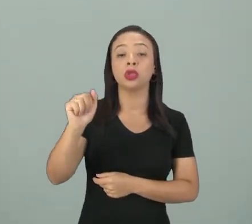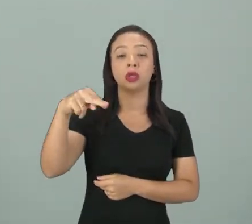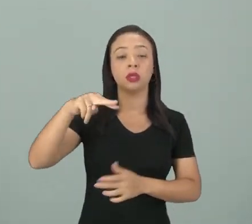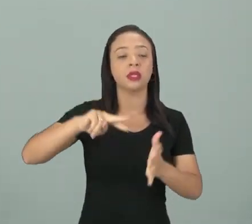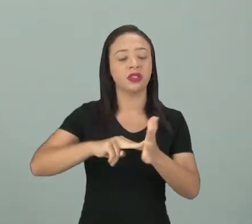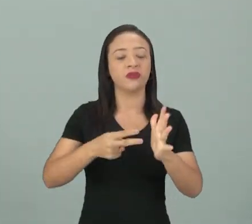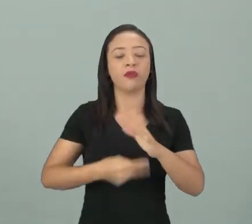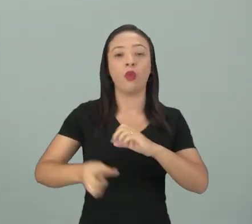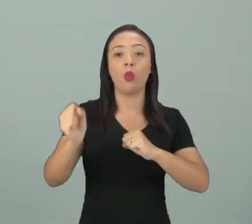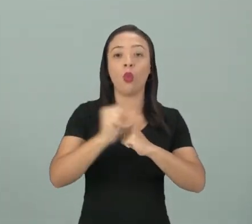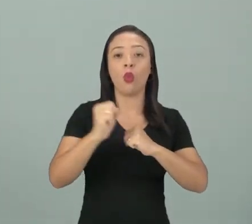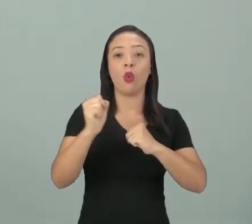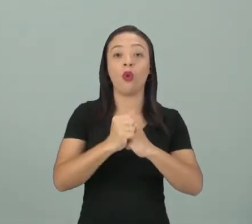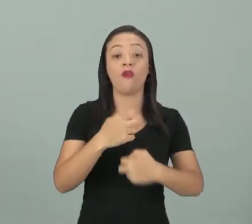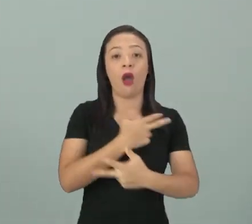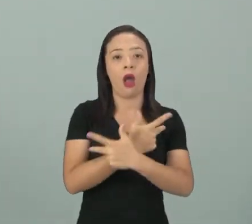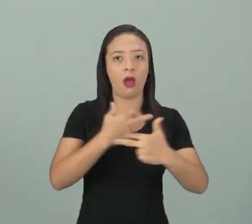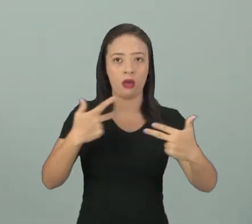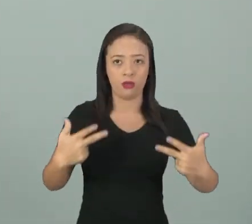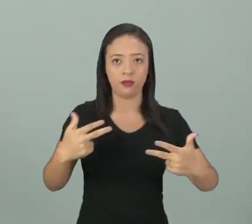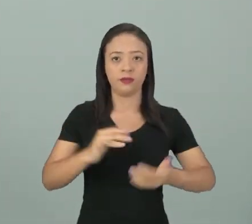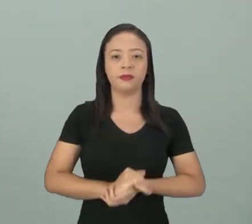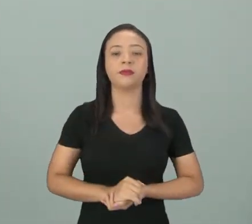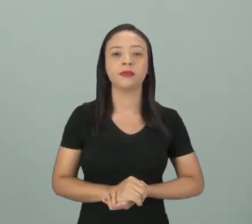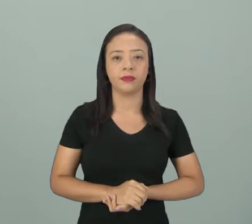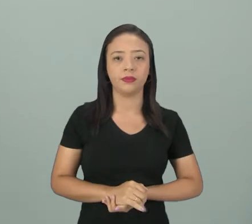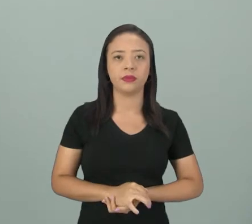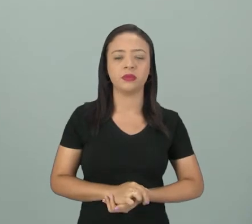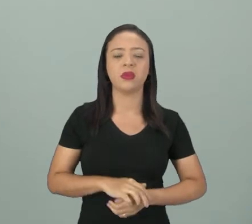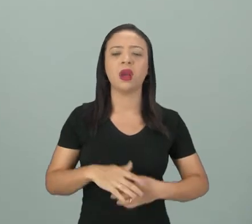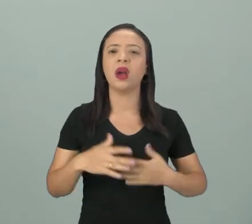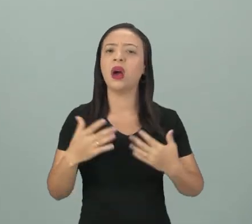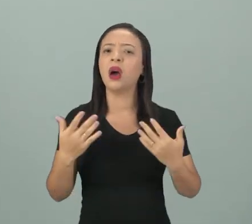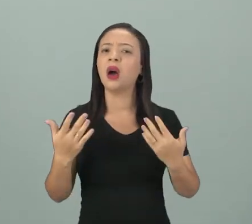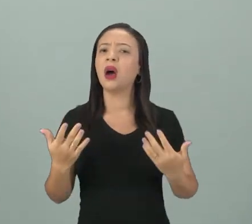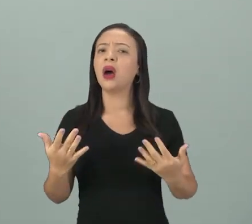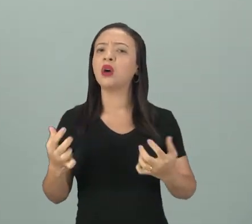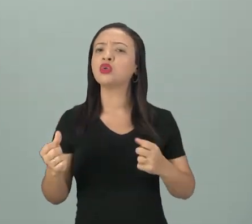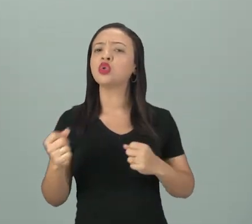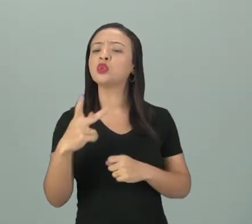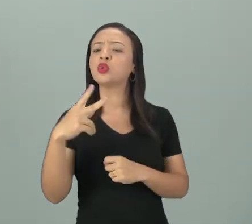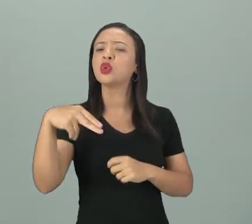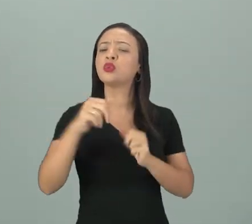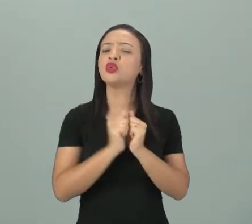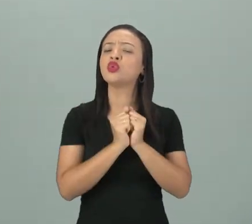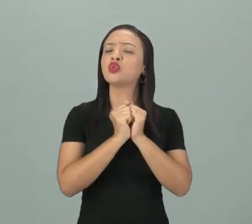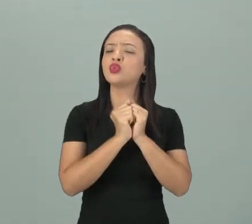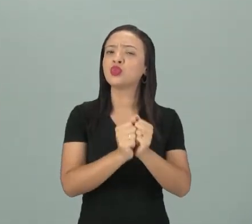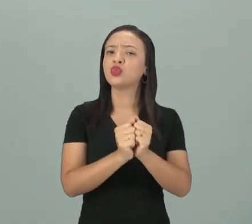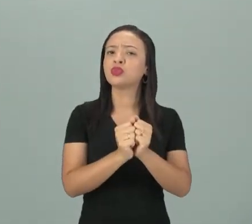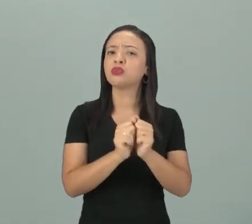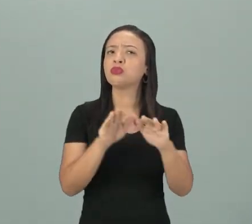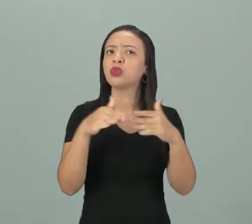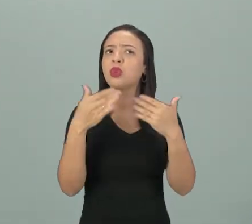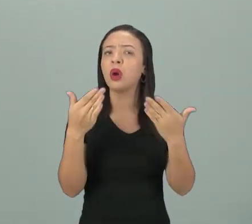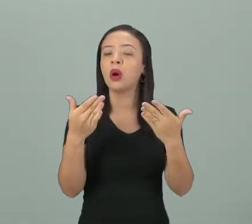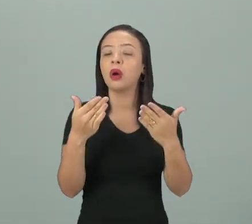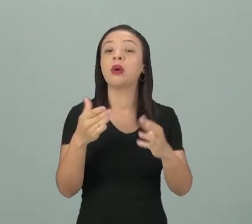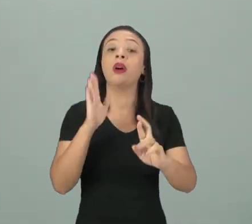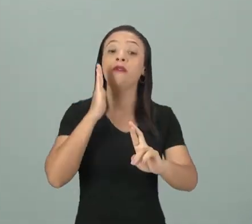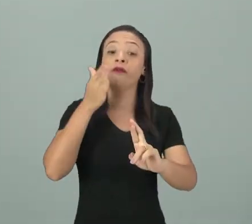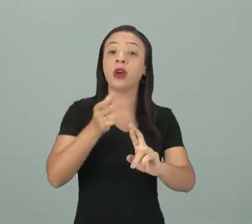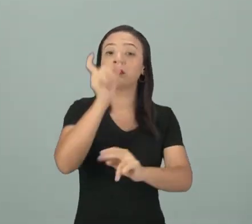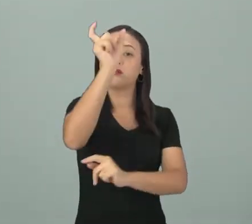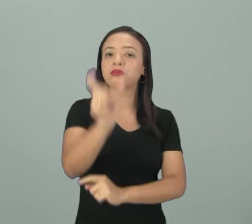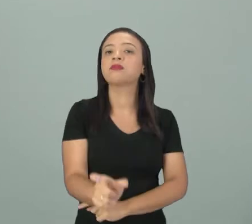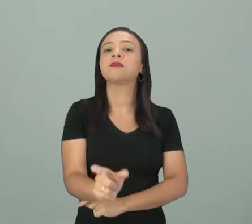Pegou, né, galerinha? Tá, professor, e os pronomes que vêm acompanhados do gusta? Aí, como eu tinha dito anteriormente, ele se refere à